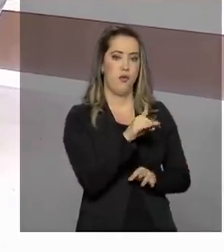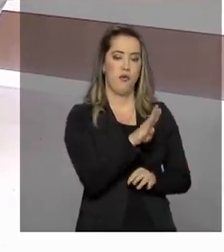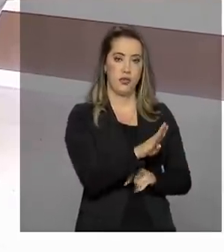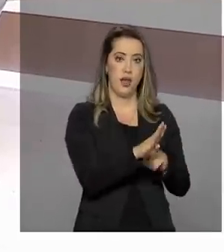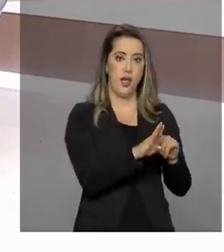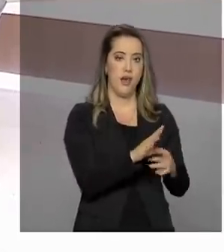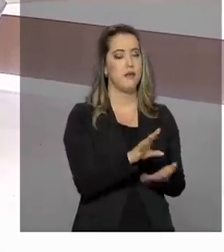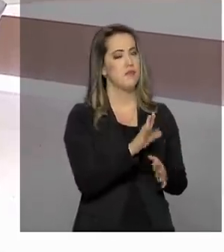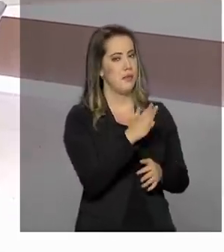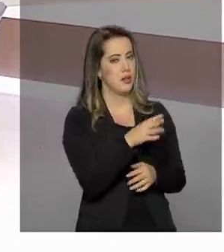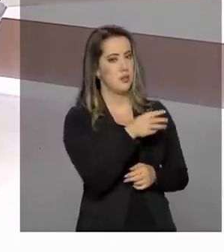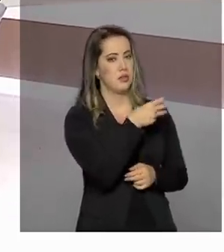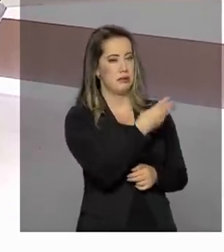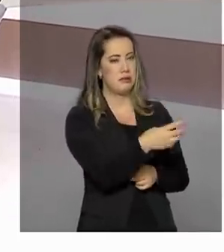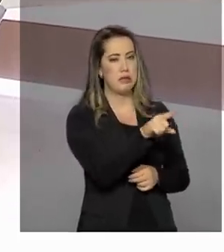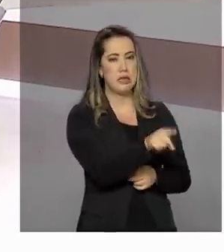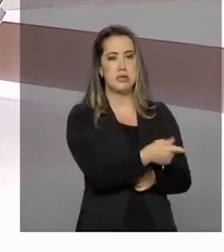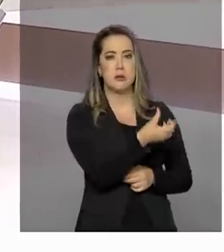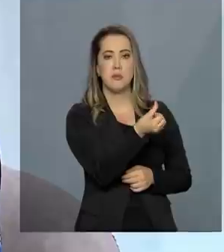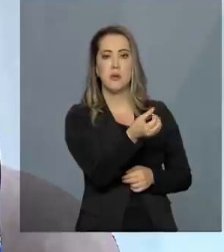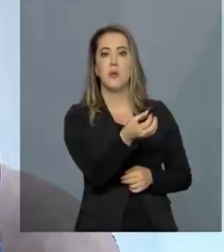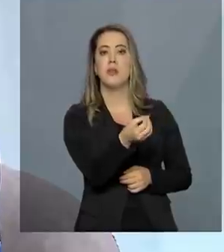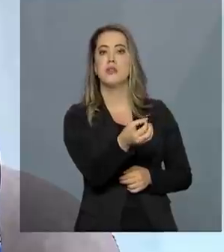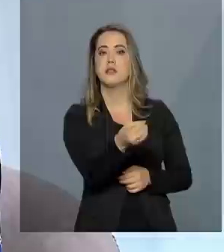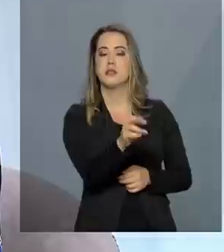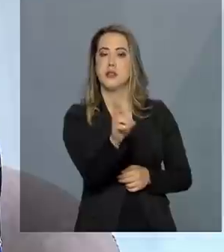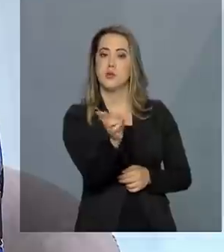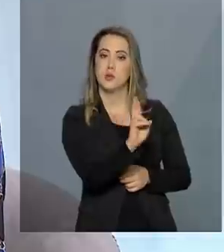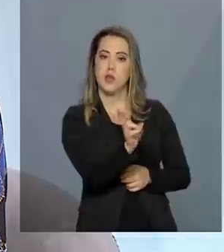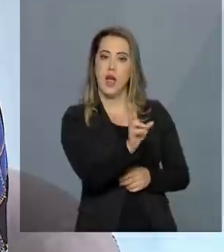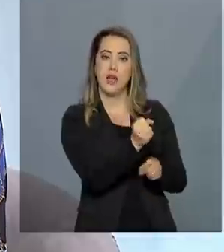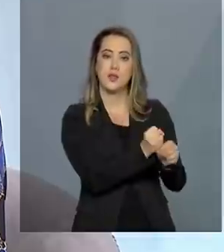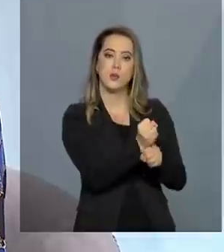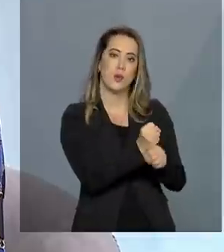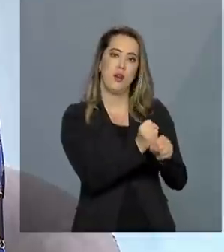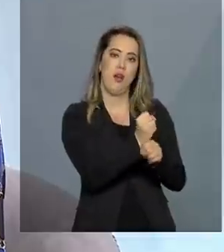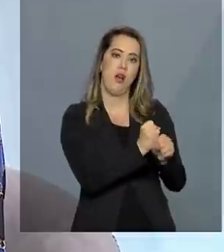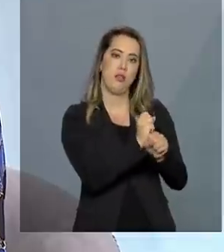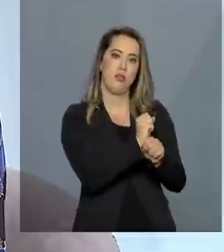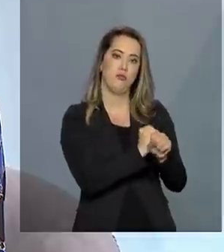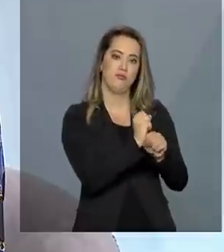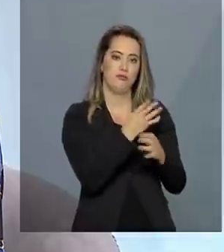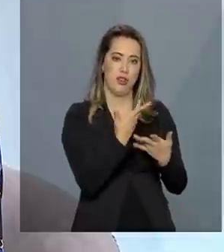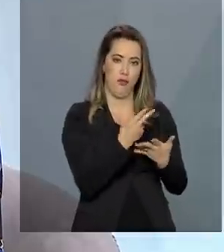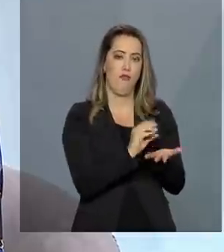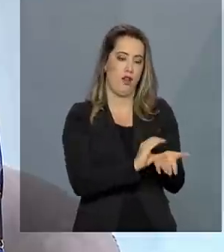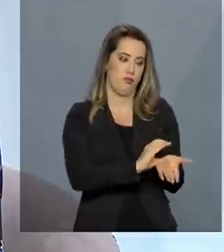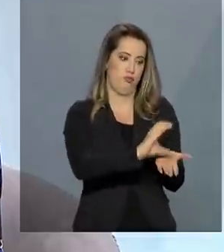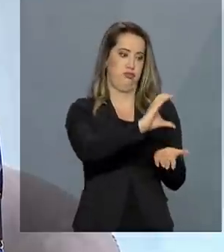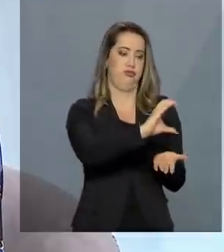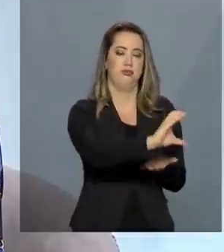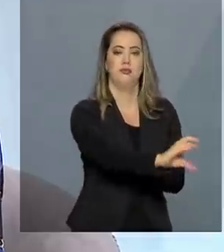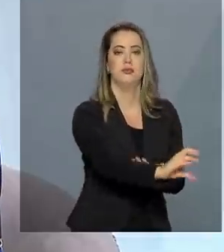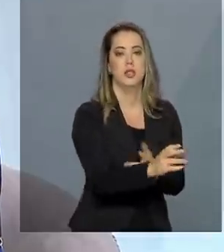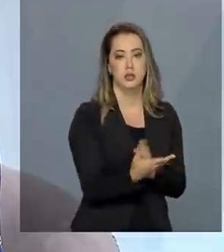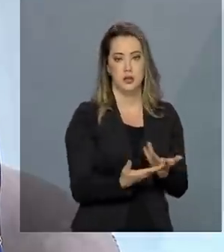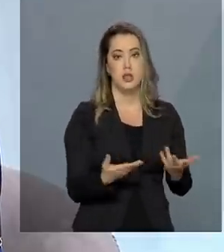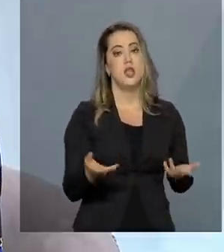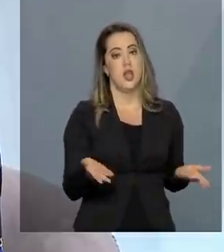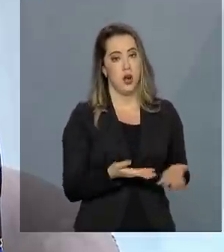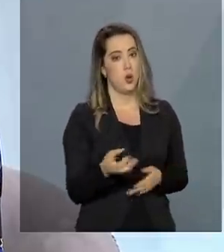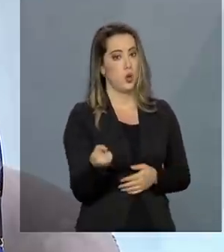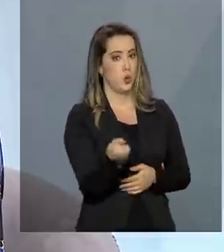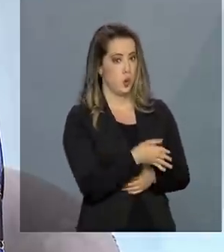.600,00 aluno no ano. E, o novo Fundeb, existe uma expectativa que esse valor chegue